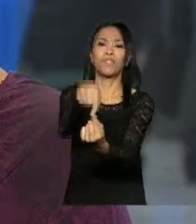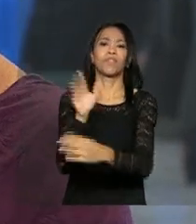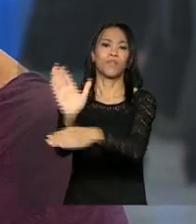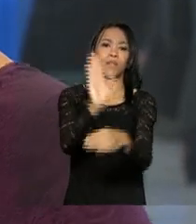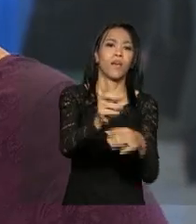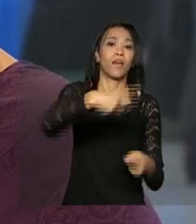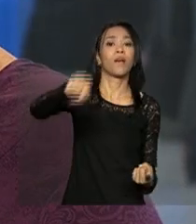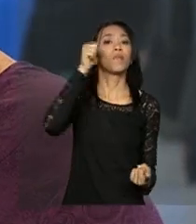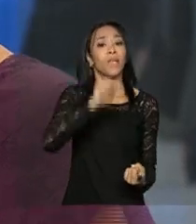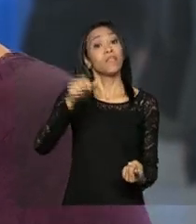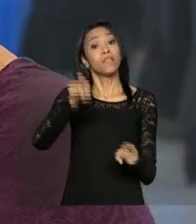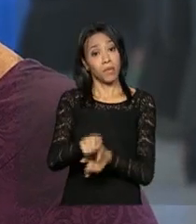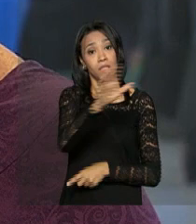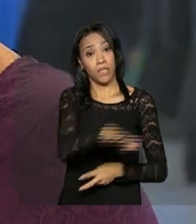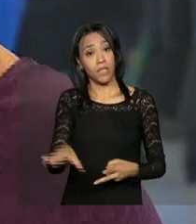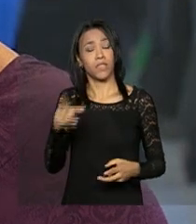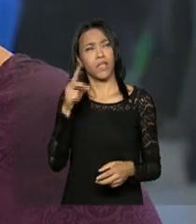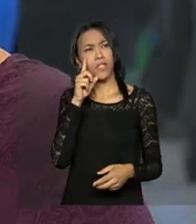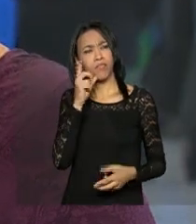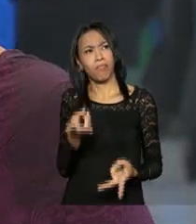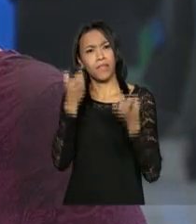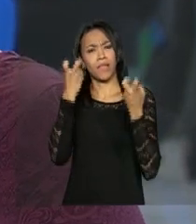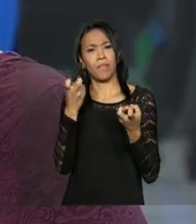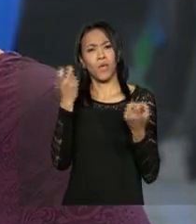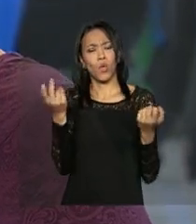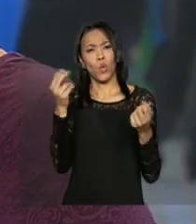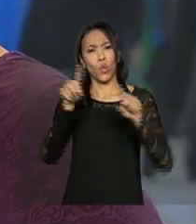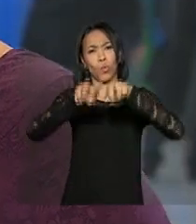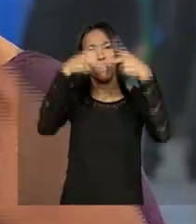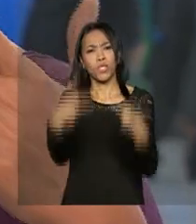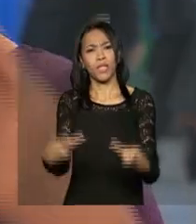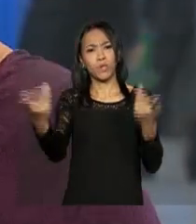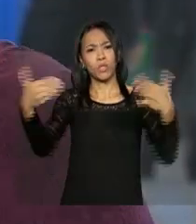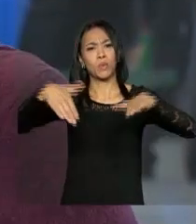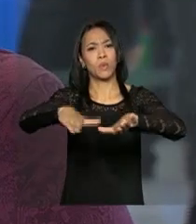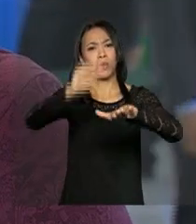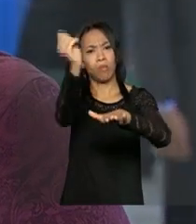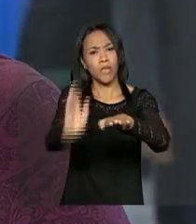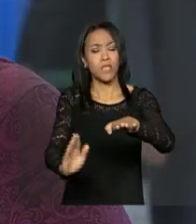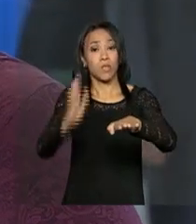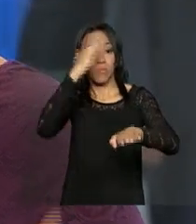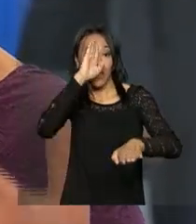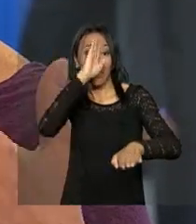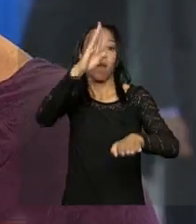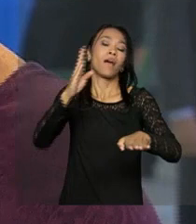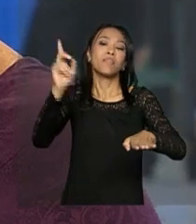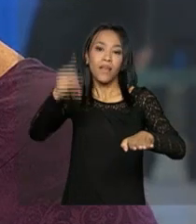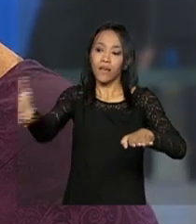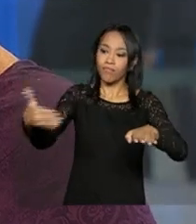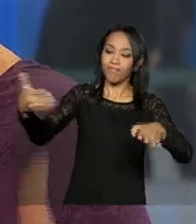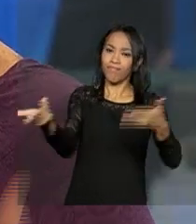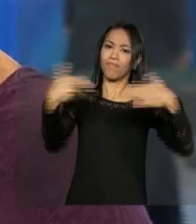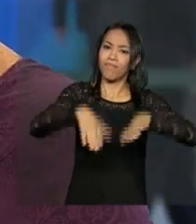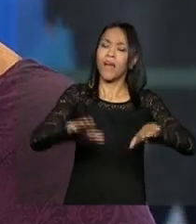crianças. Quando a gente olha o que aconteceu com o projeto de inclusão no Brasil, os principais incluídos, que eram as mulheres